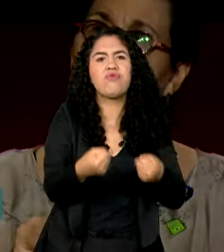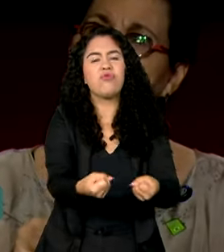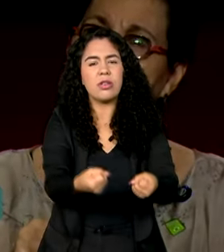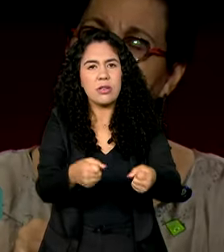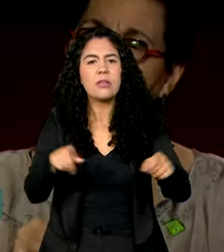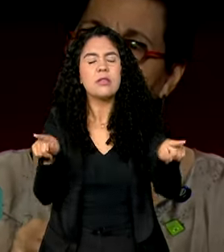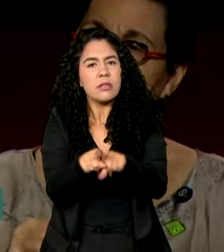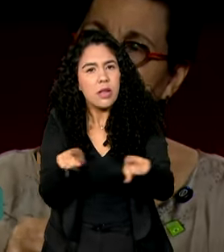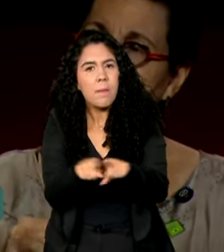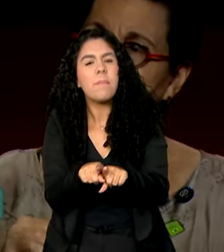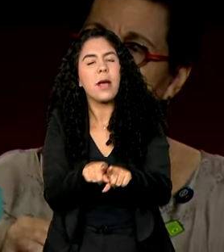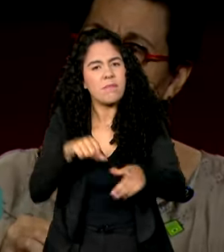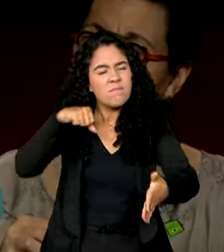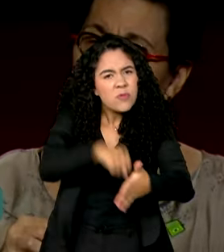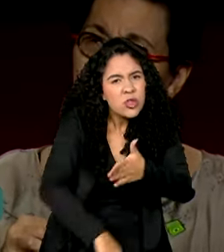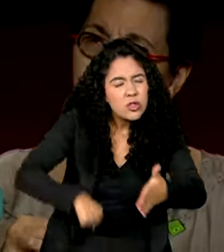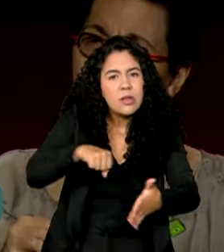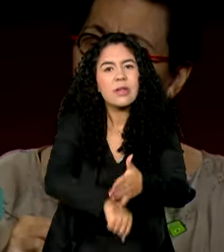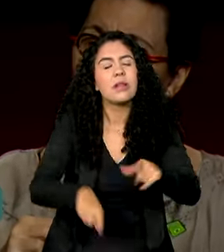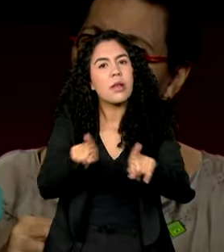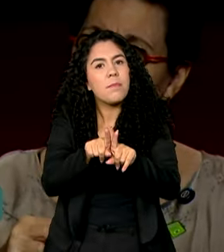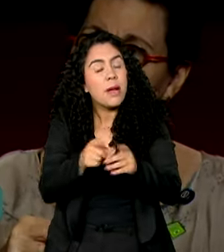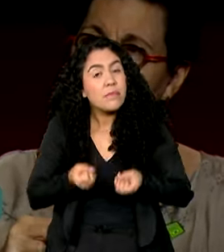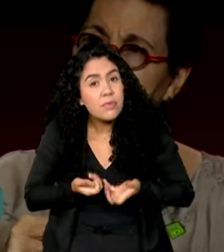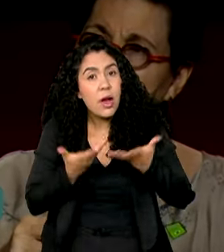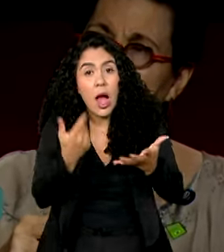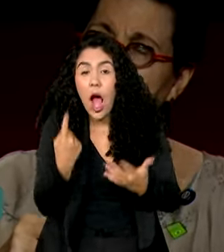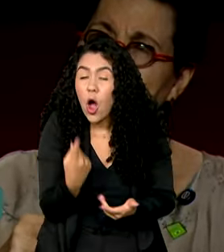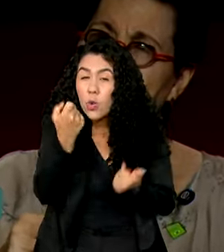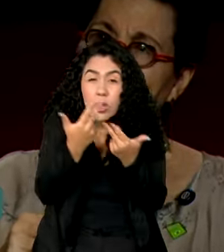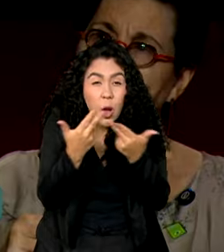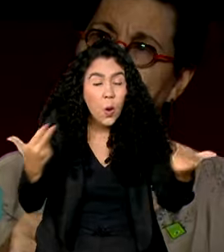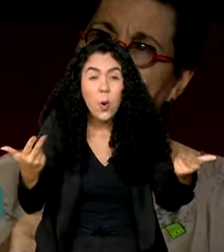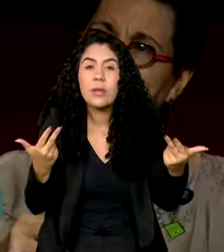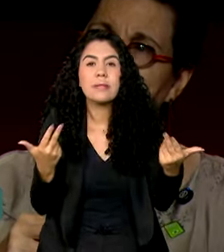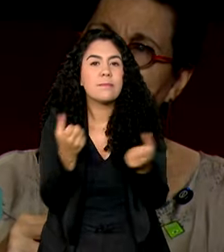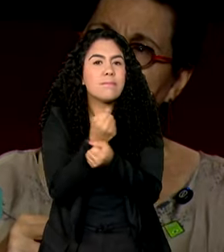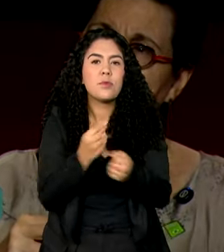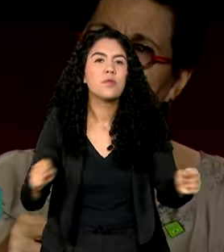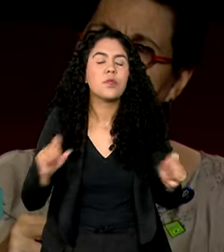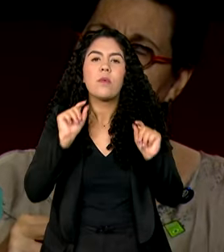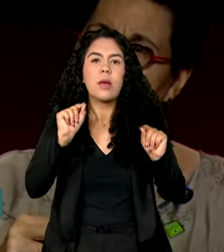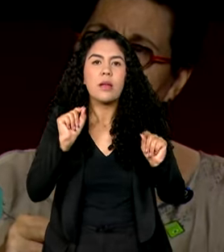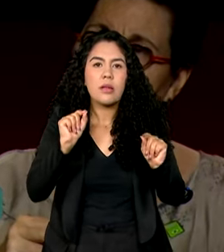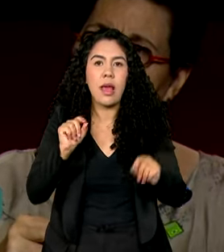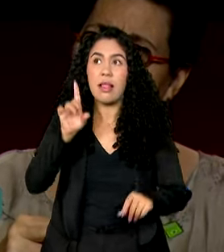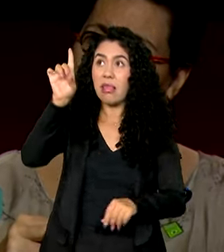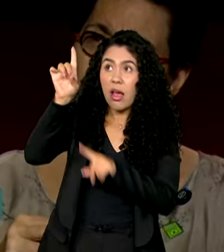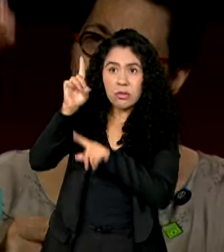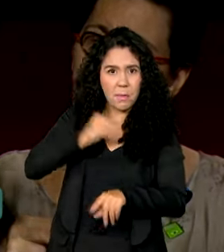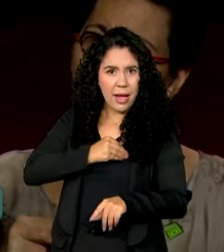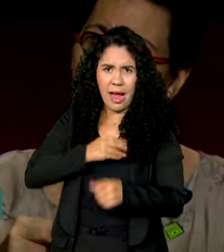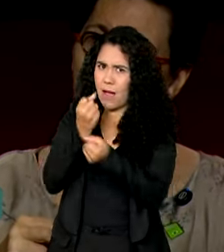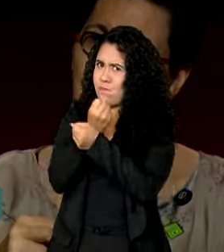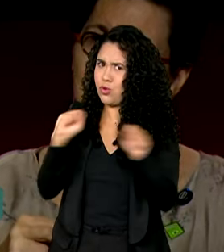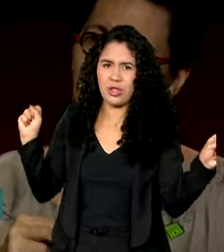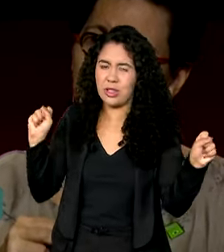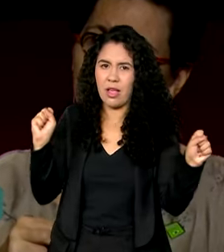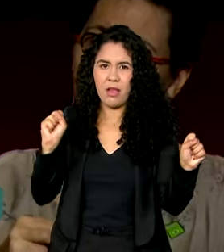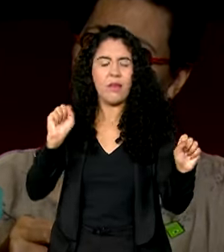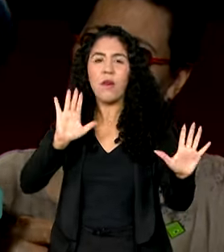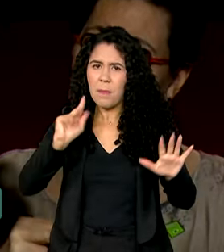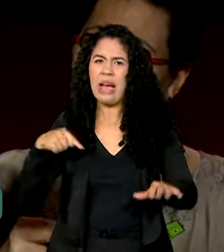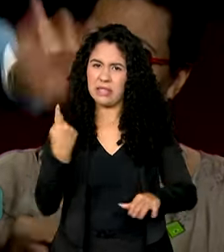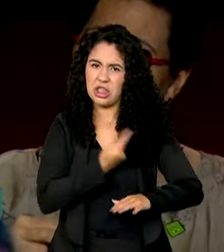nada a gente dizer que a única coisa impossível é Deus pecar. O resto nós somos capazes de